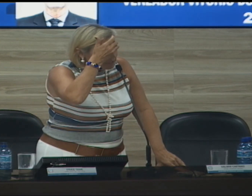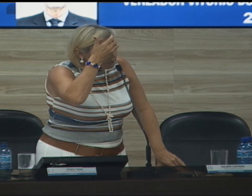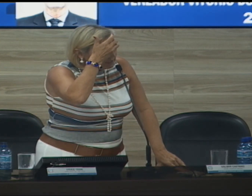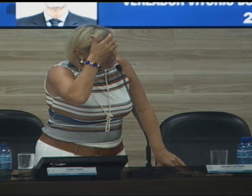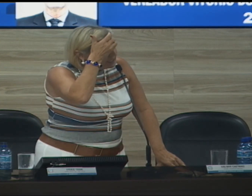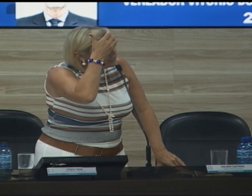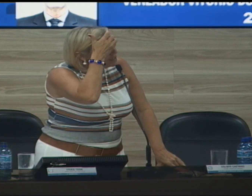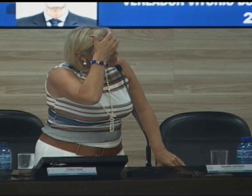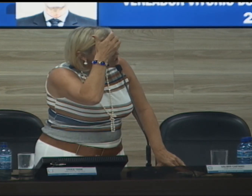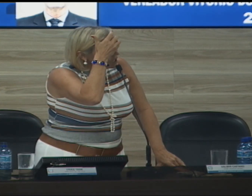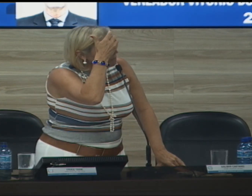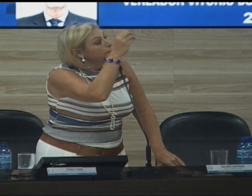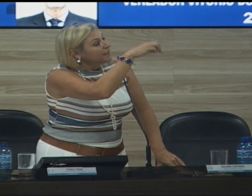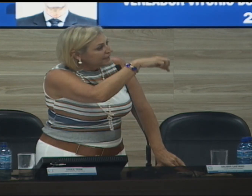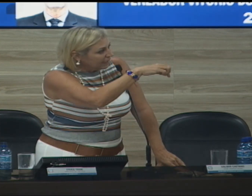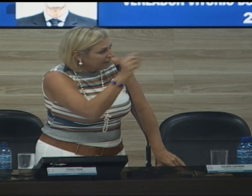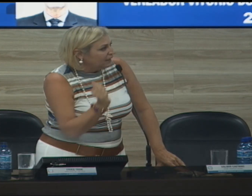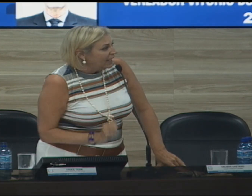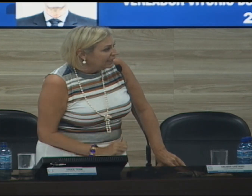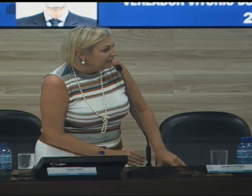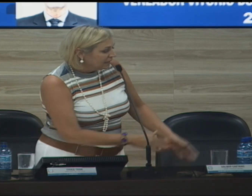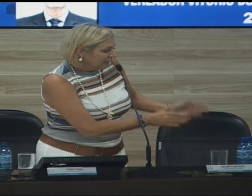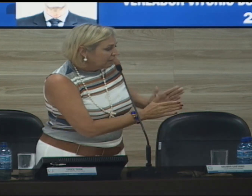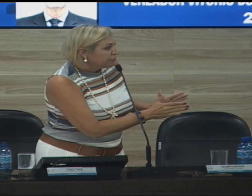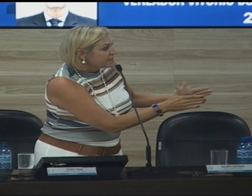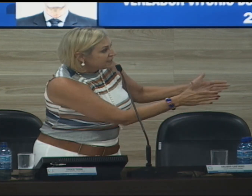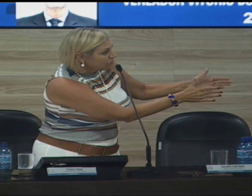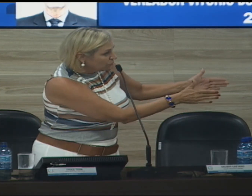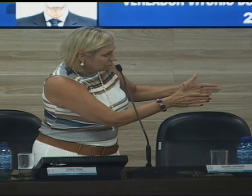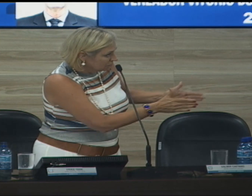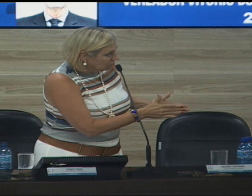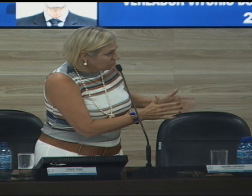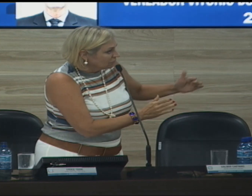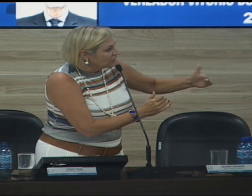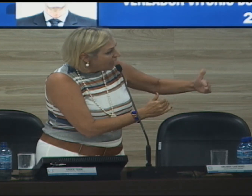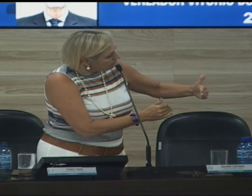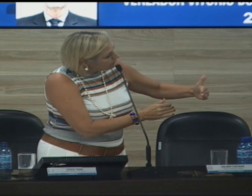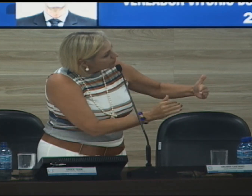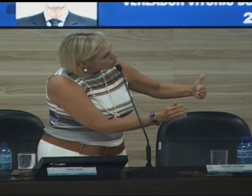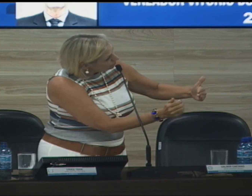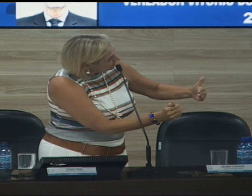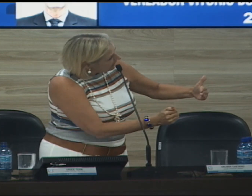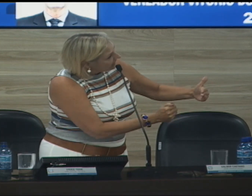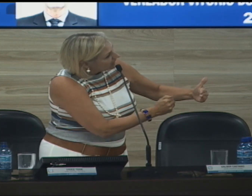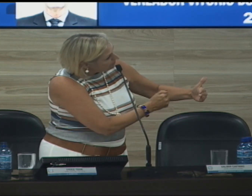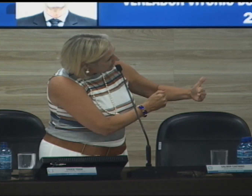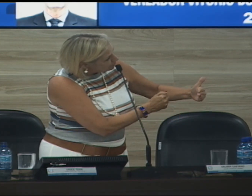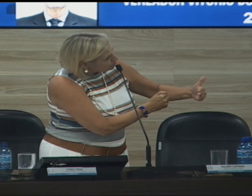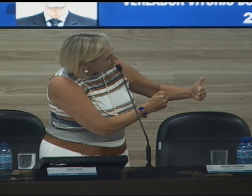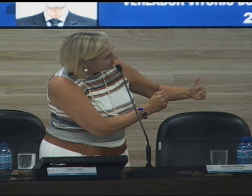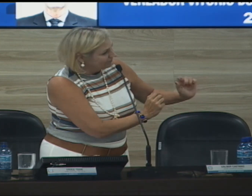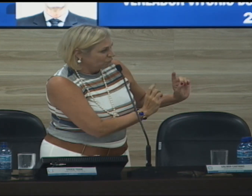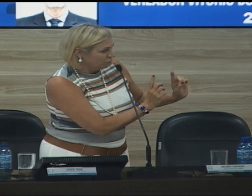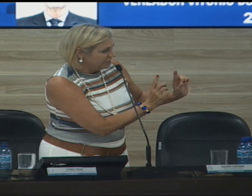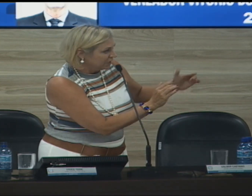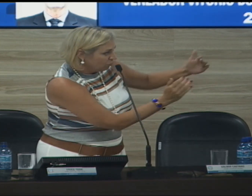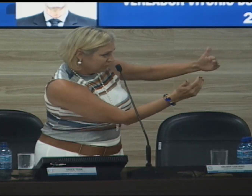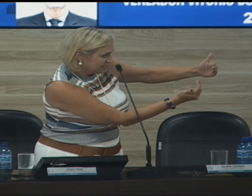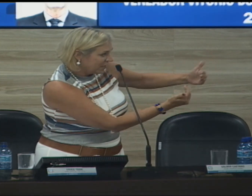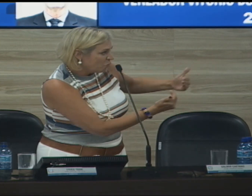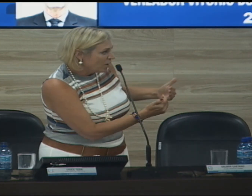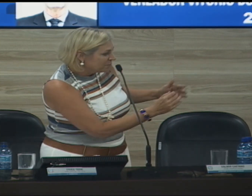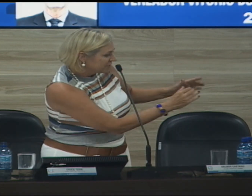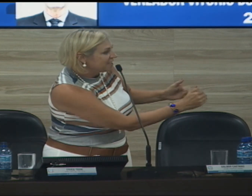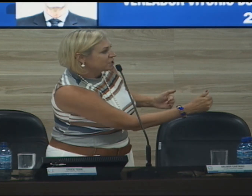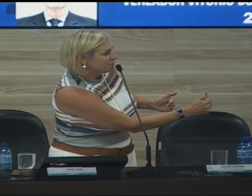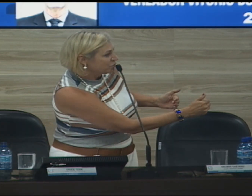secretário e que deseja mantê-la ali fazendo um avanço naquela parte conseguiu